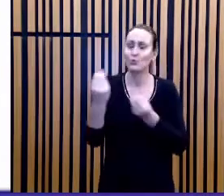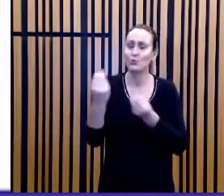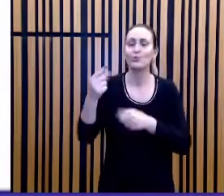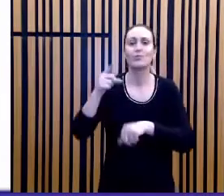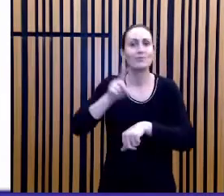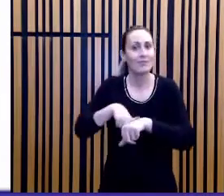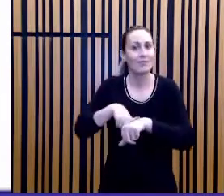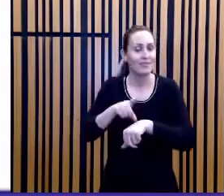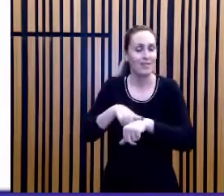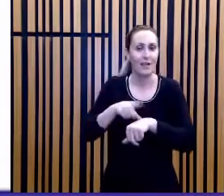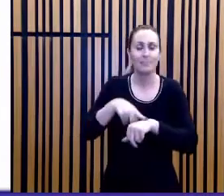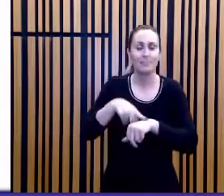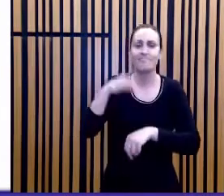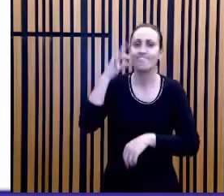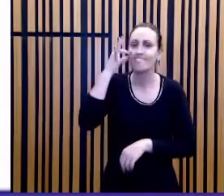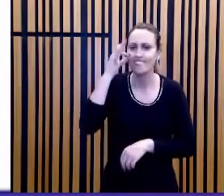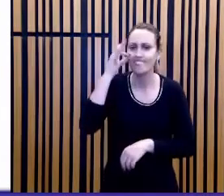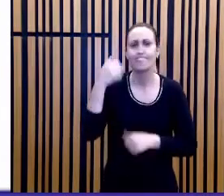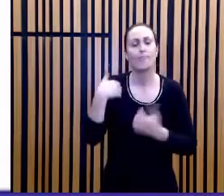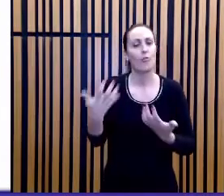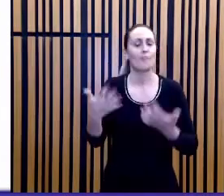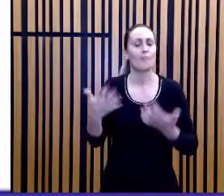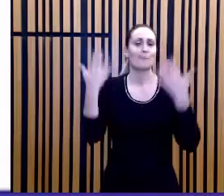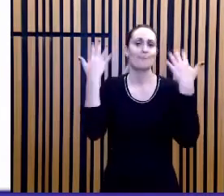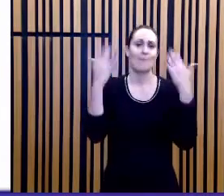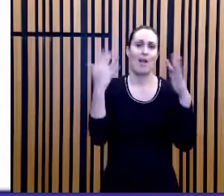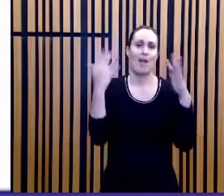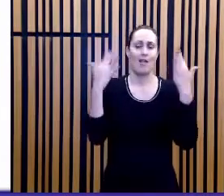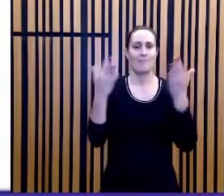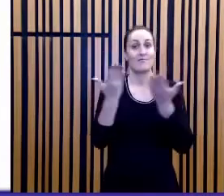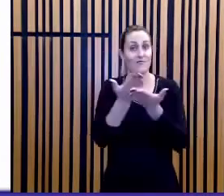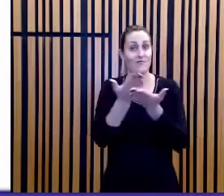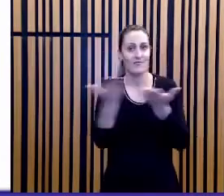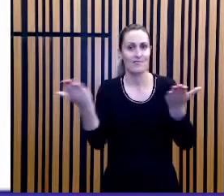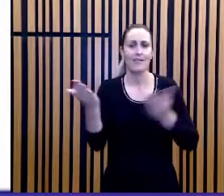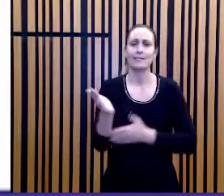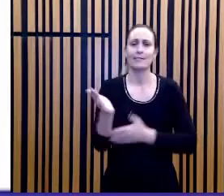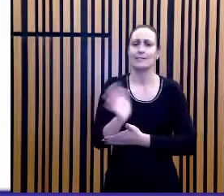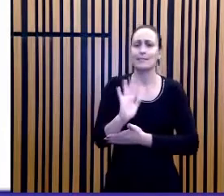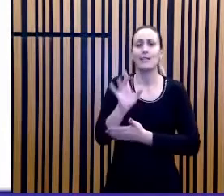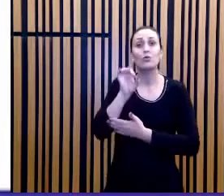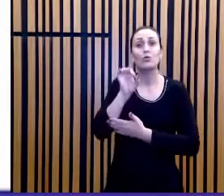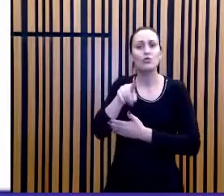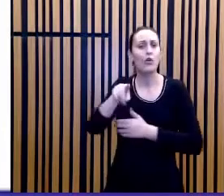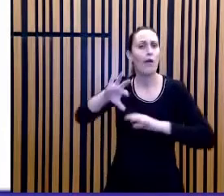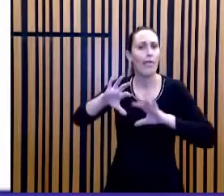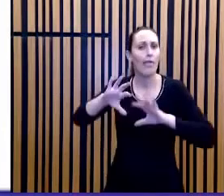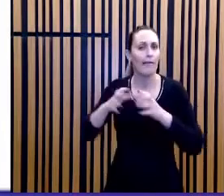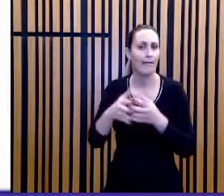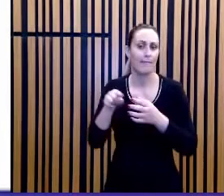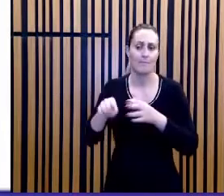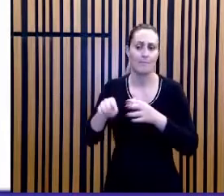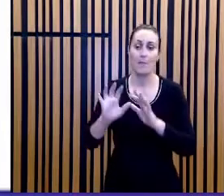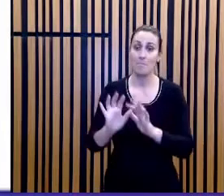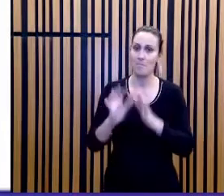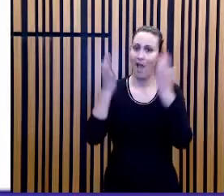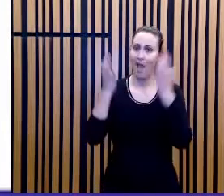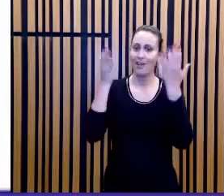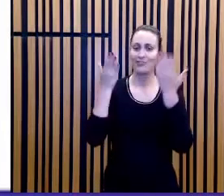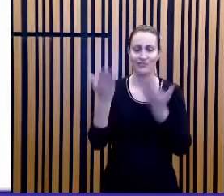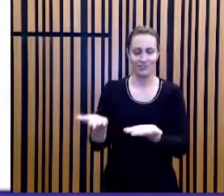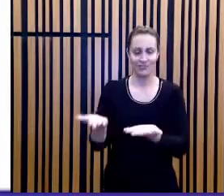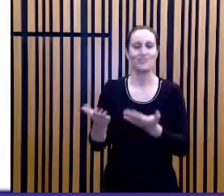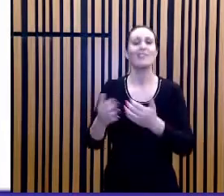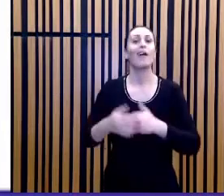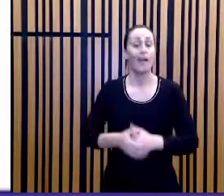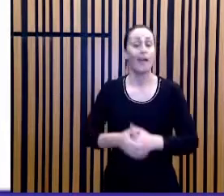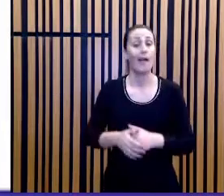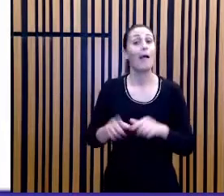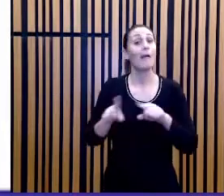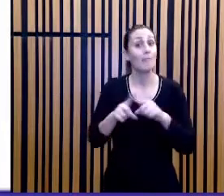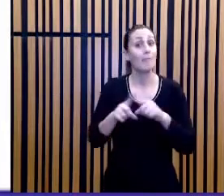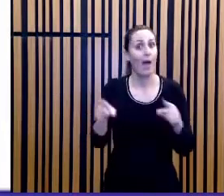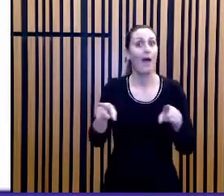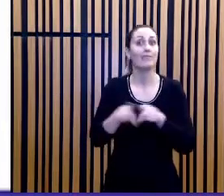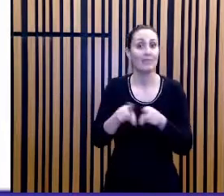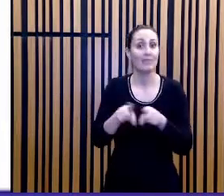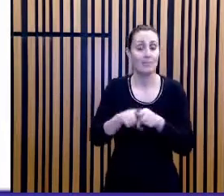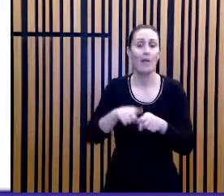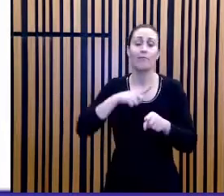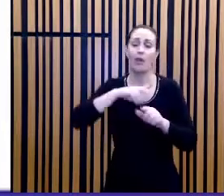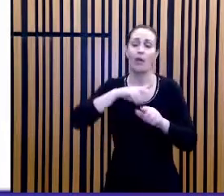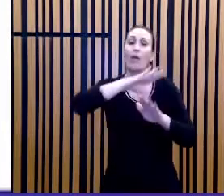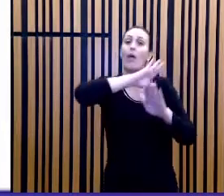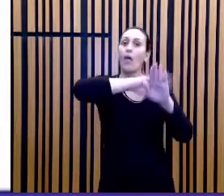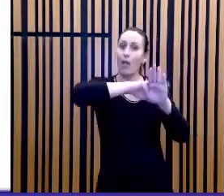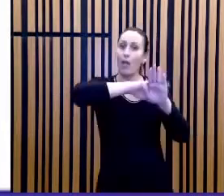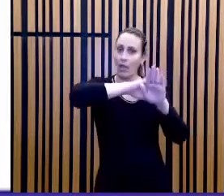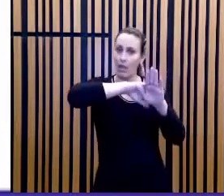real, e eu quero dar os parabéns para todos vocês, não só para a equipe mágica de mestres de cerimônias, mas também para a equipe de bastidores, porque eu sei